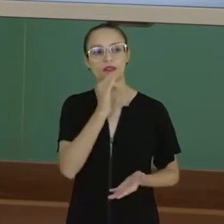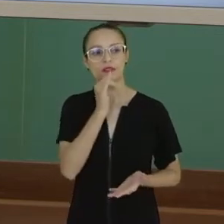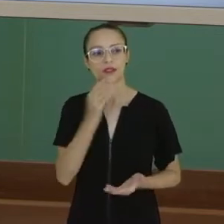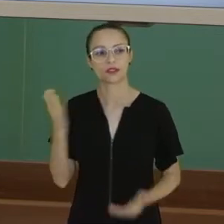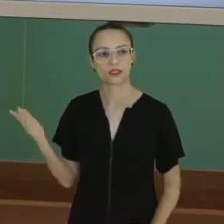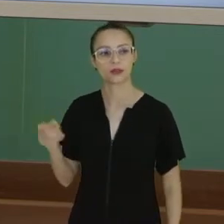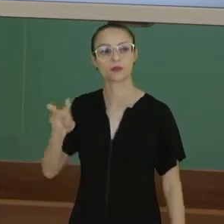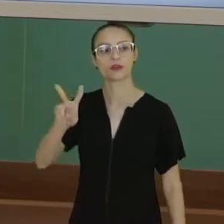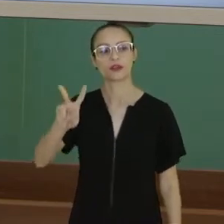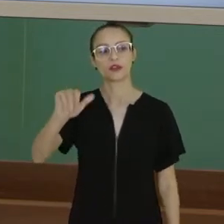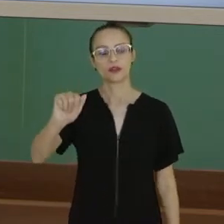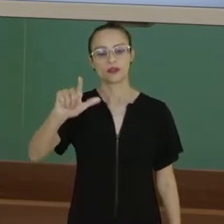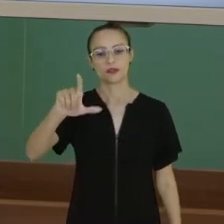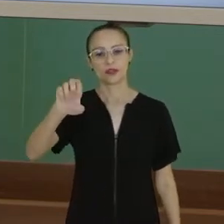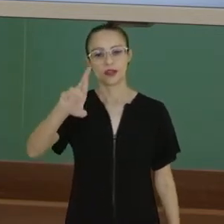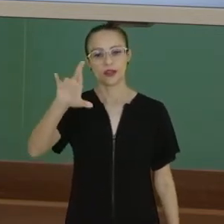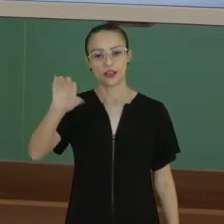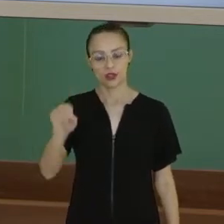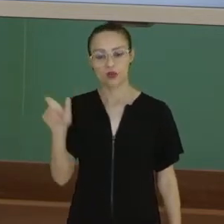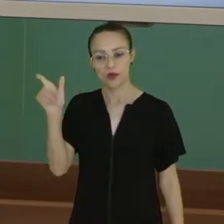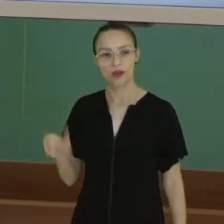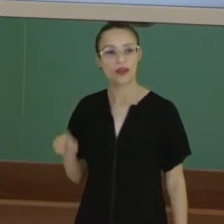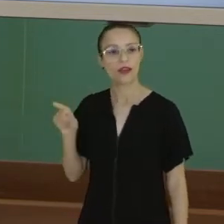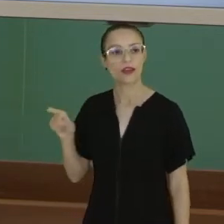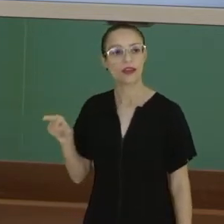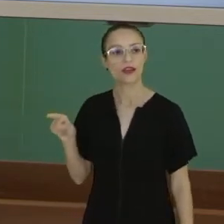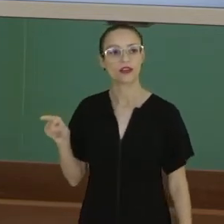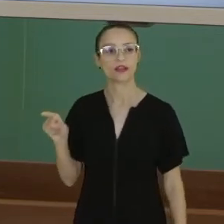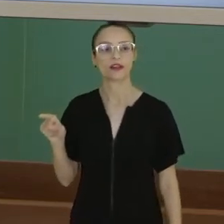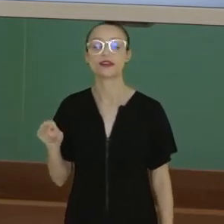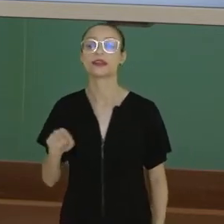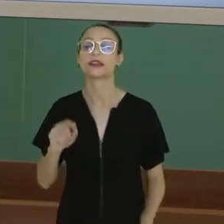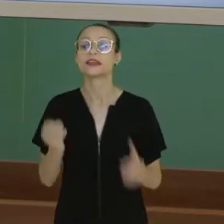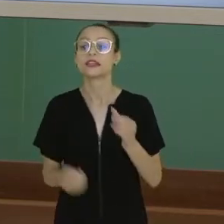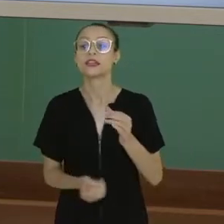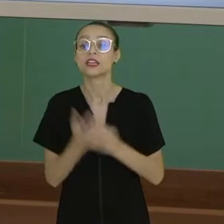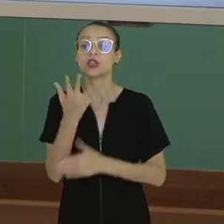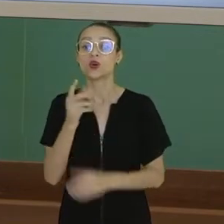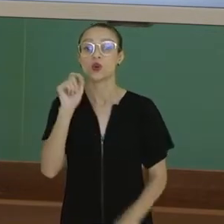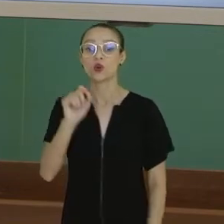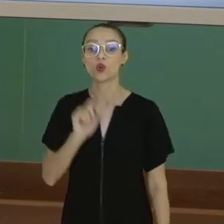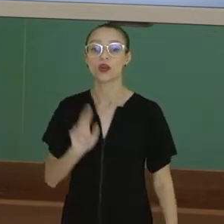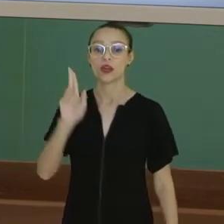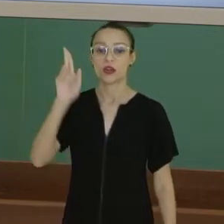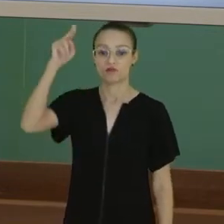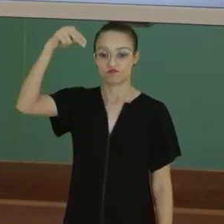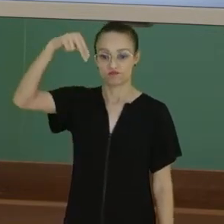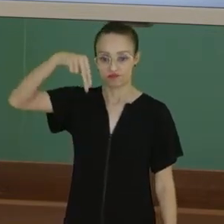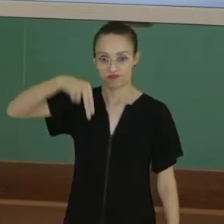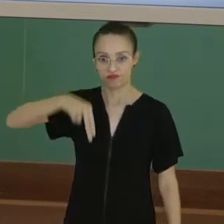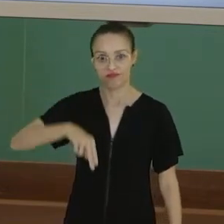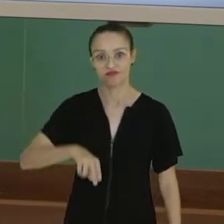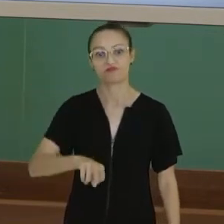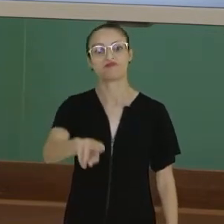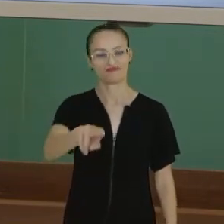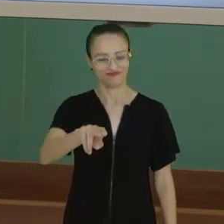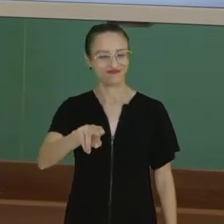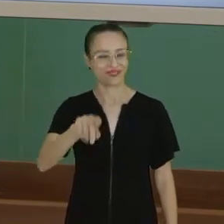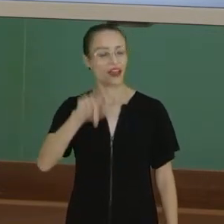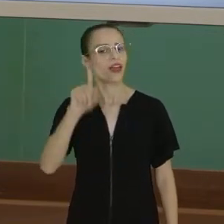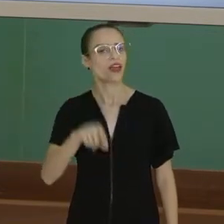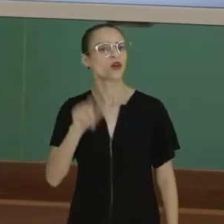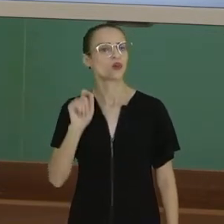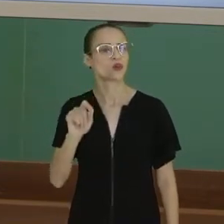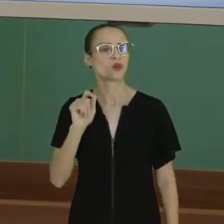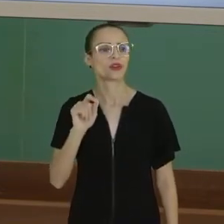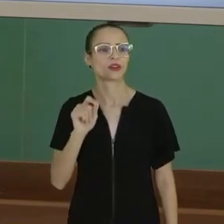artista, né? Aqui ele criou o Valério Sister, né? Carsten Huller, ele cria o Valério Sister. O que é o